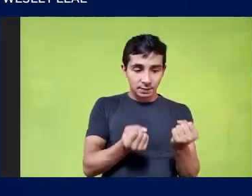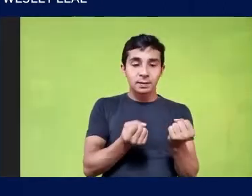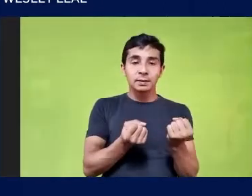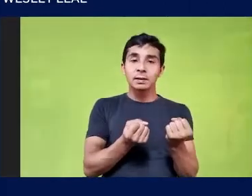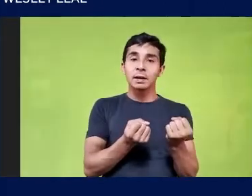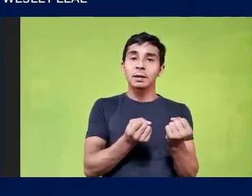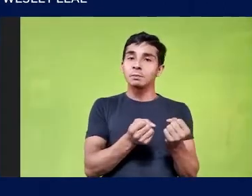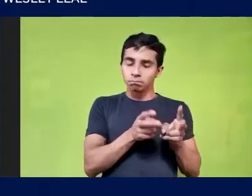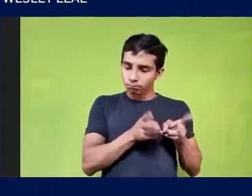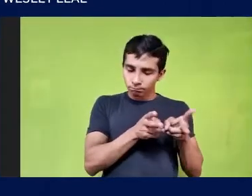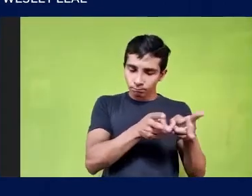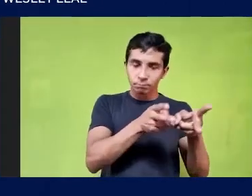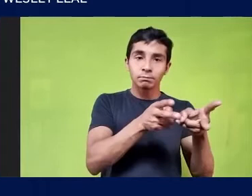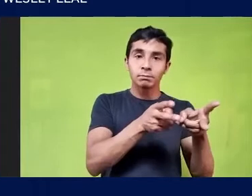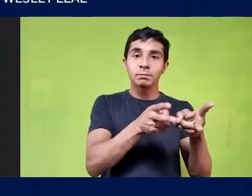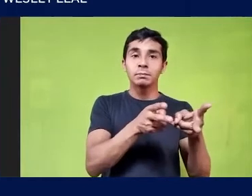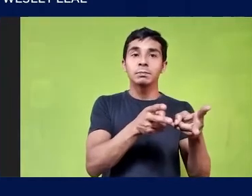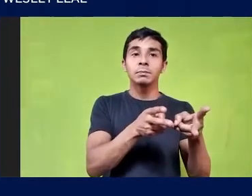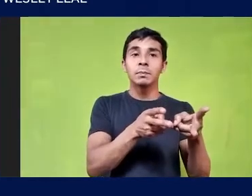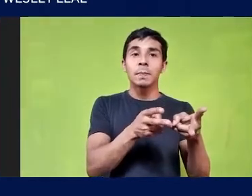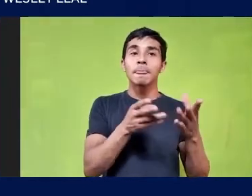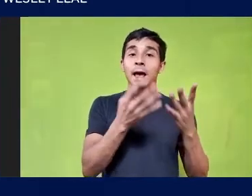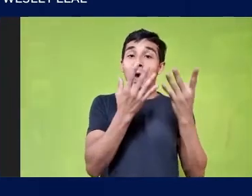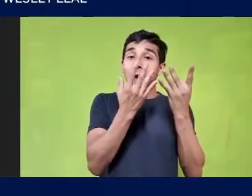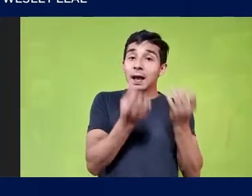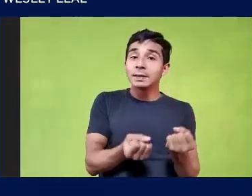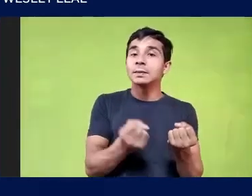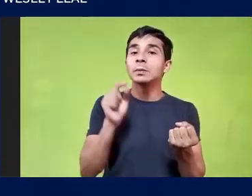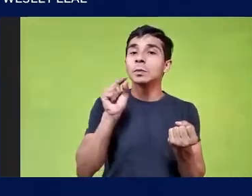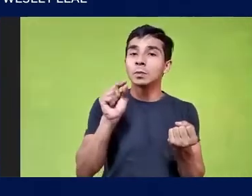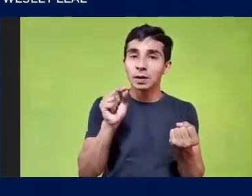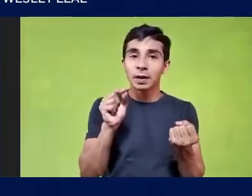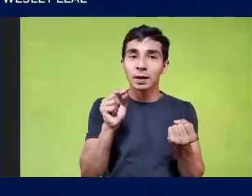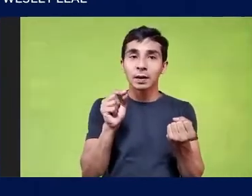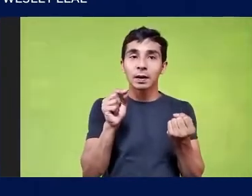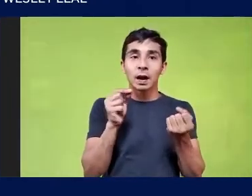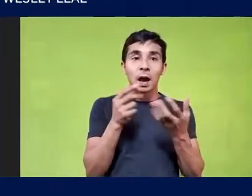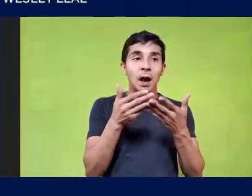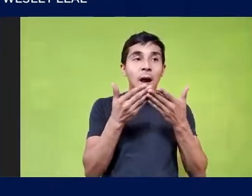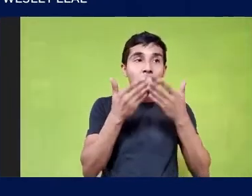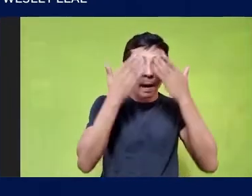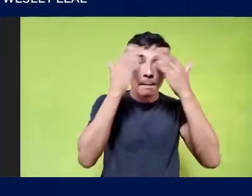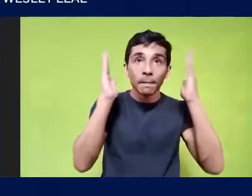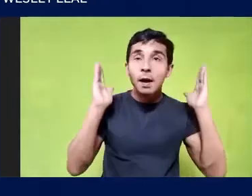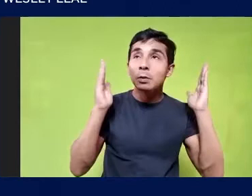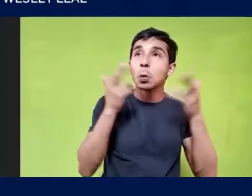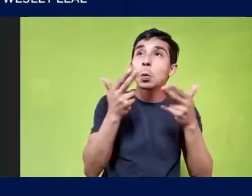Entre aceitar Conhecer O que é Incognicível Para mim Até então